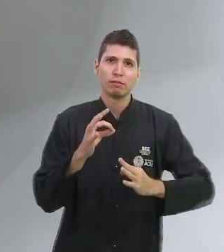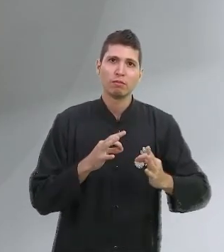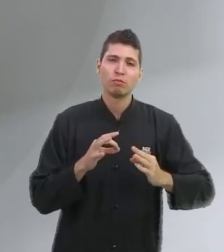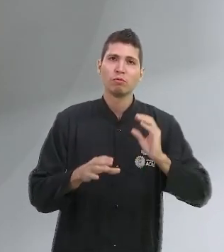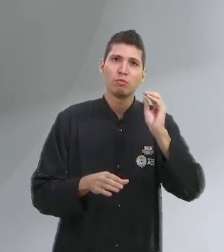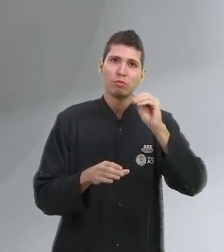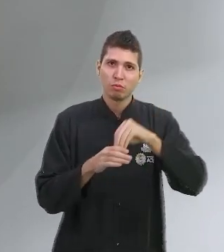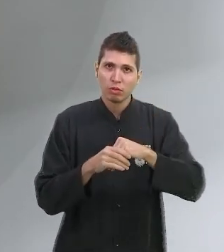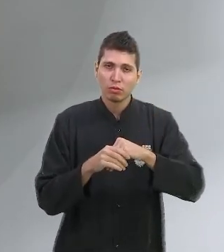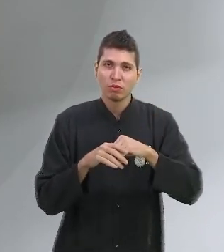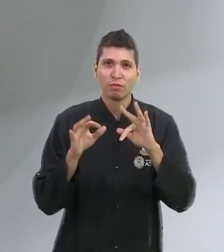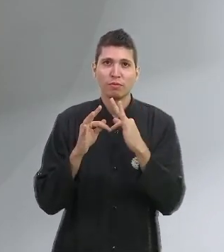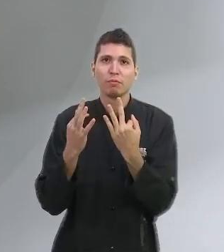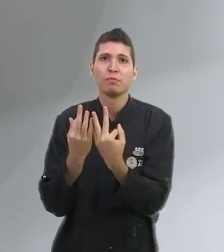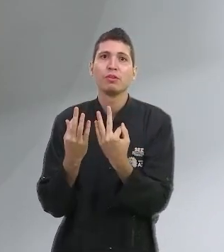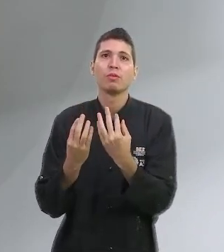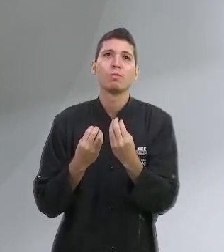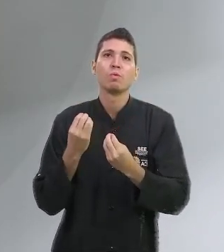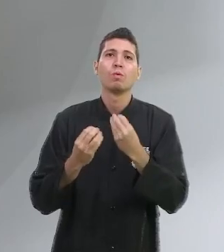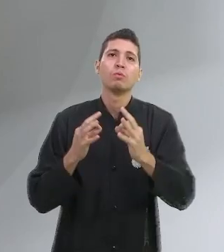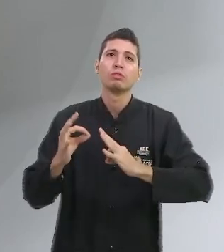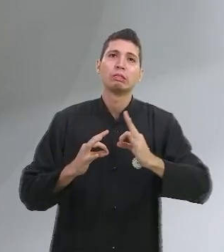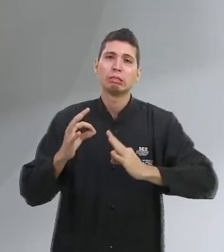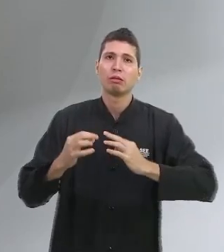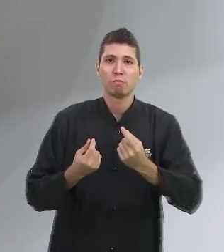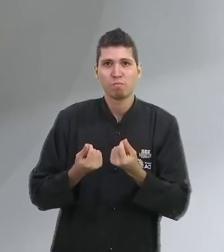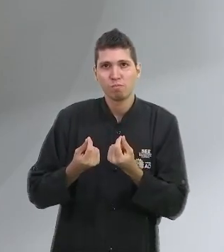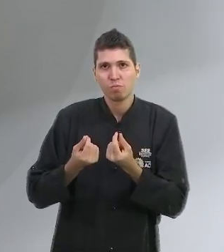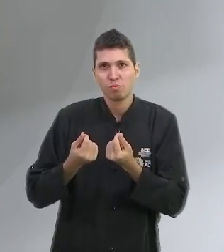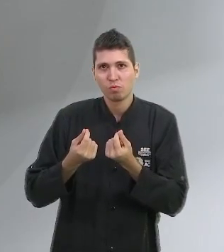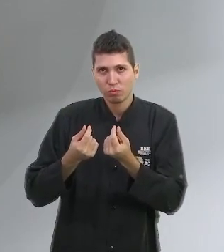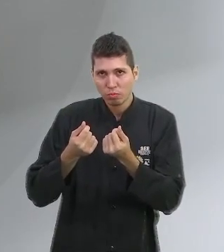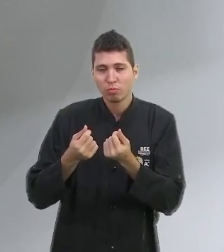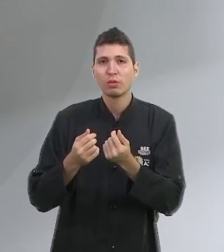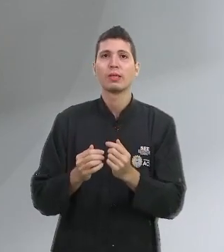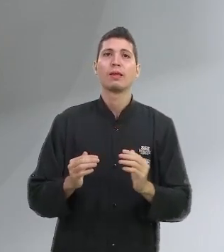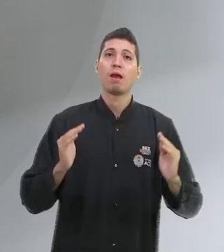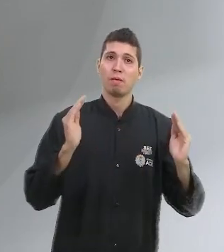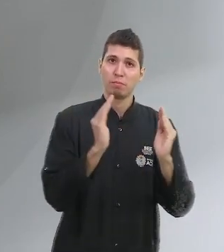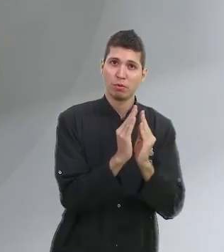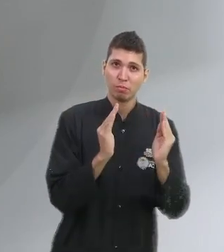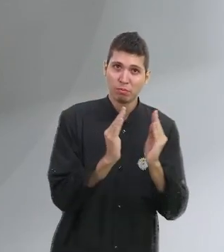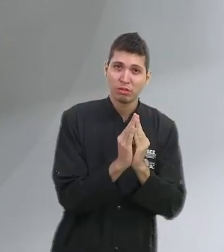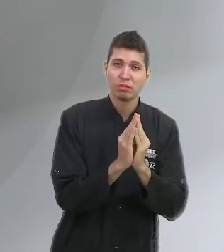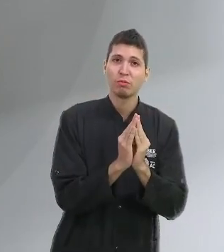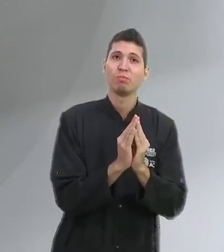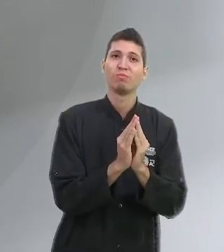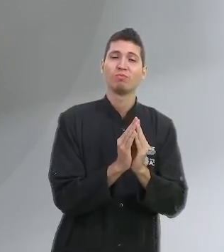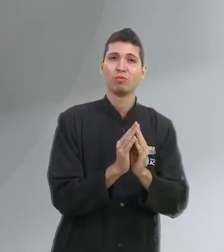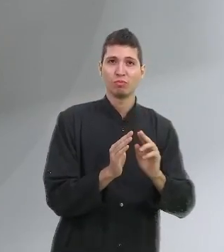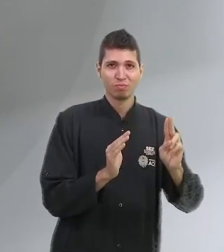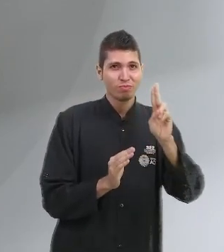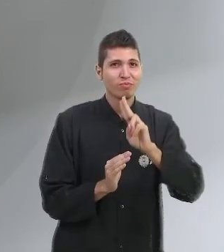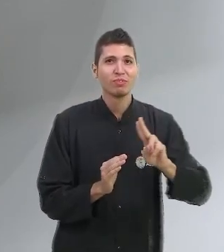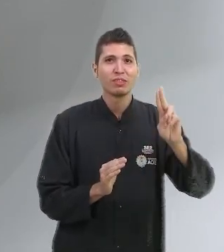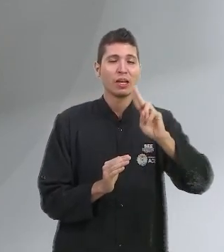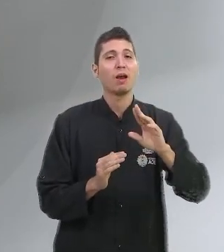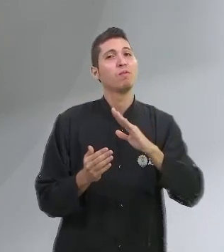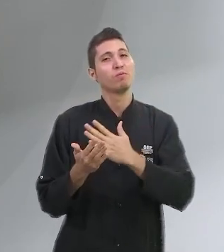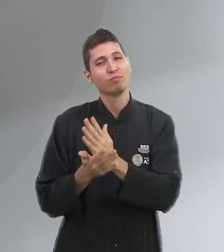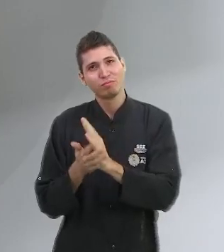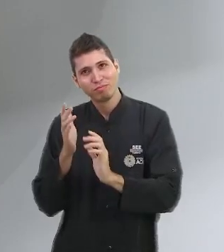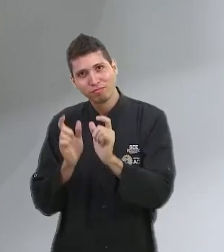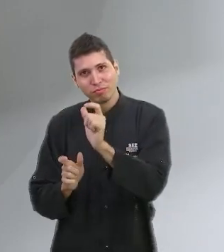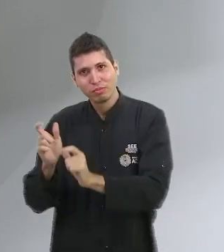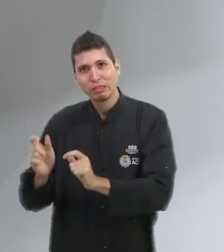poupança, que é um investimento ainda muito utilizado, mesmo que as pessoas acham que esteja esquecida. E